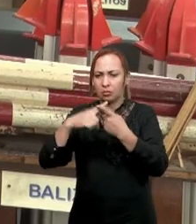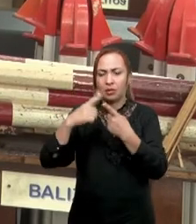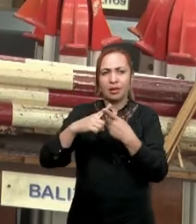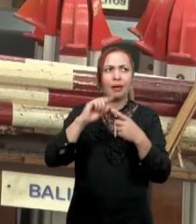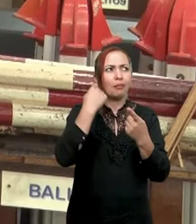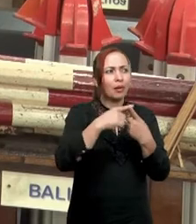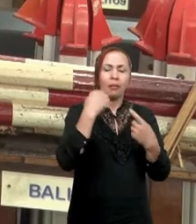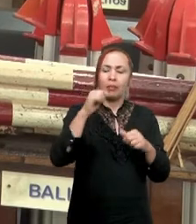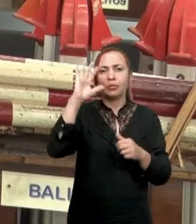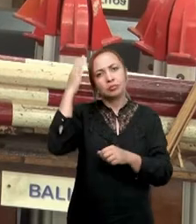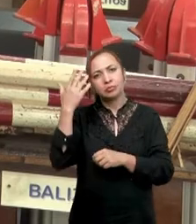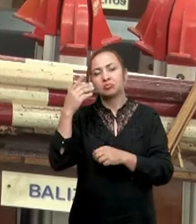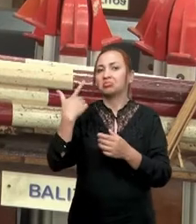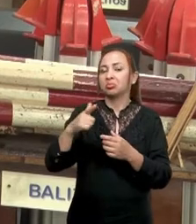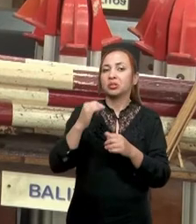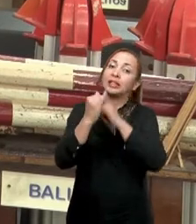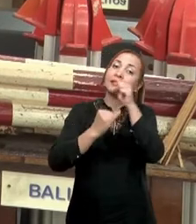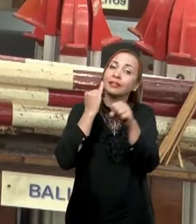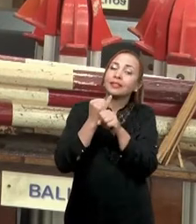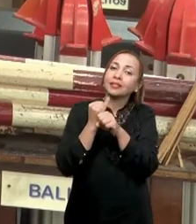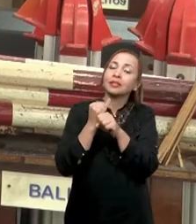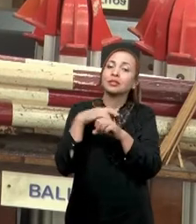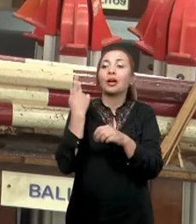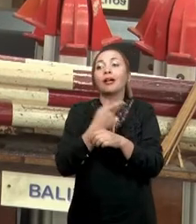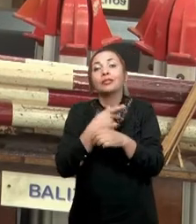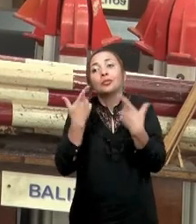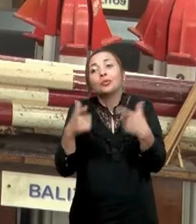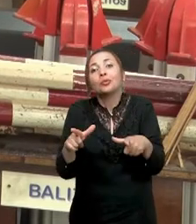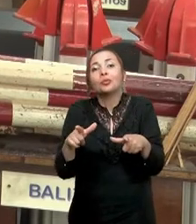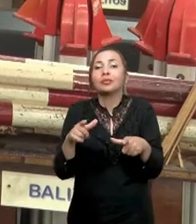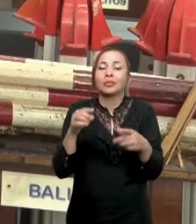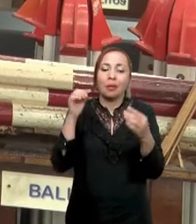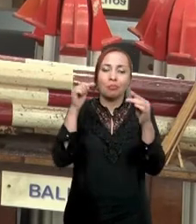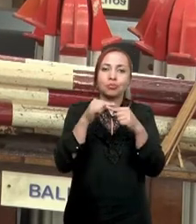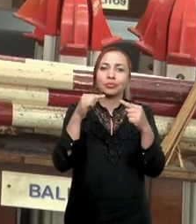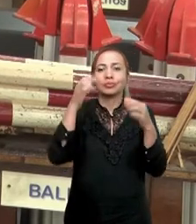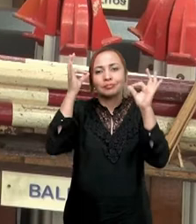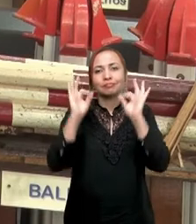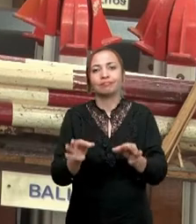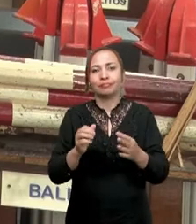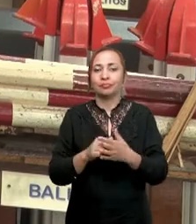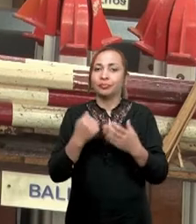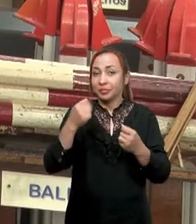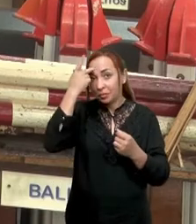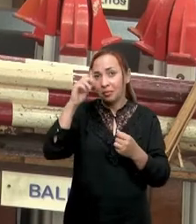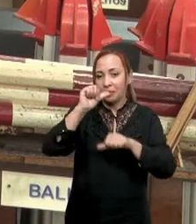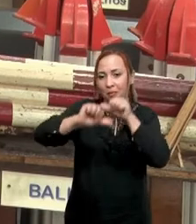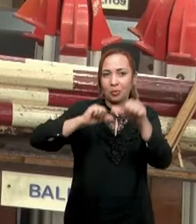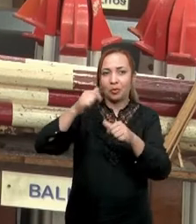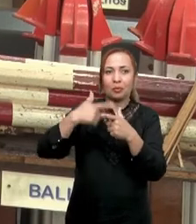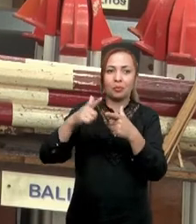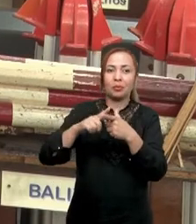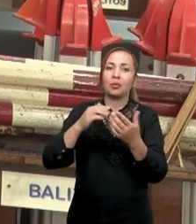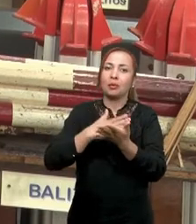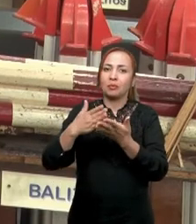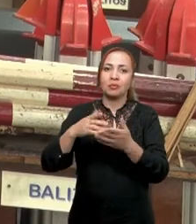Às vezes acontece de eles não terem internet e aí a gente não tem o ponto específico. Para tentar contornar esse problema, a